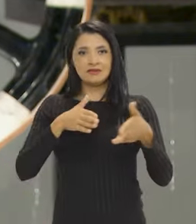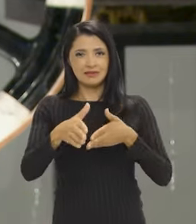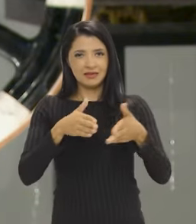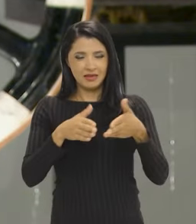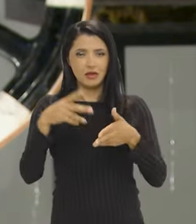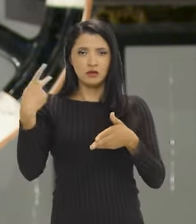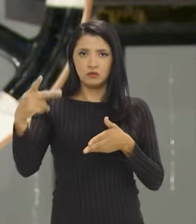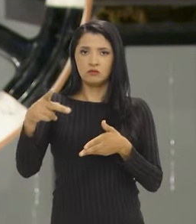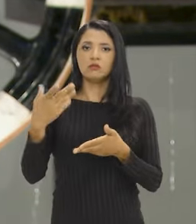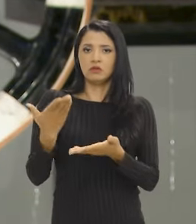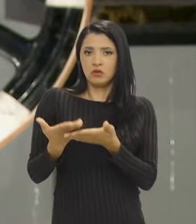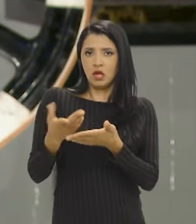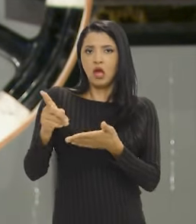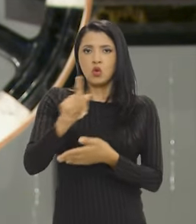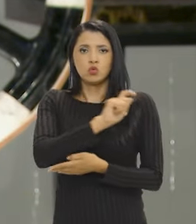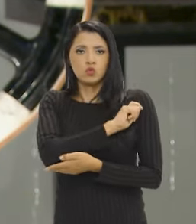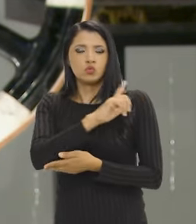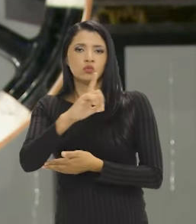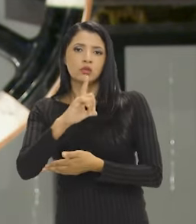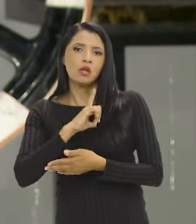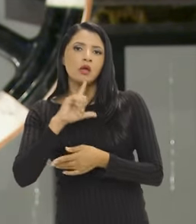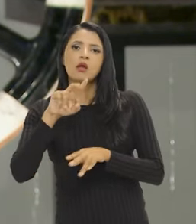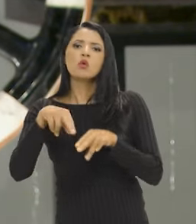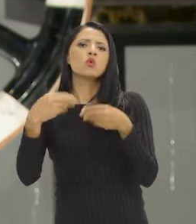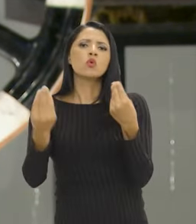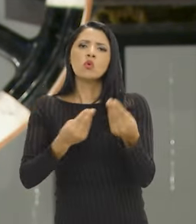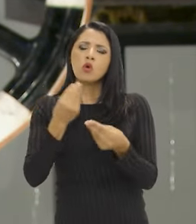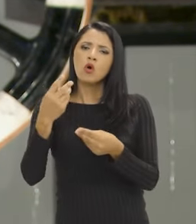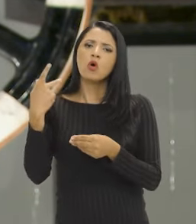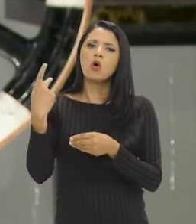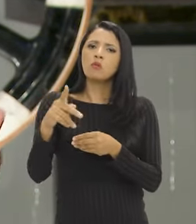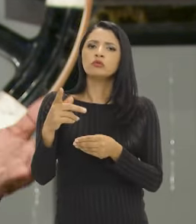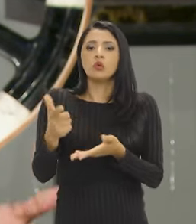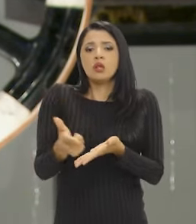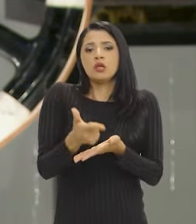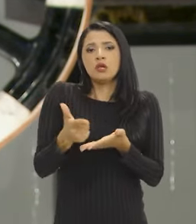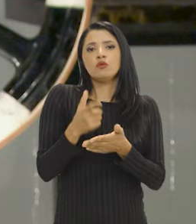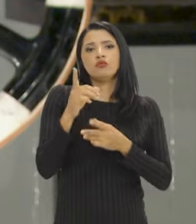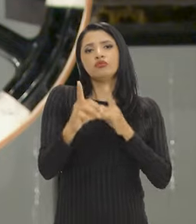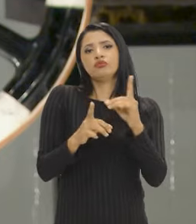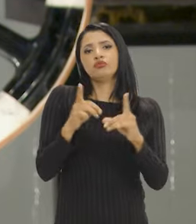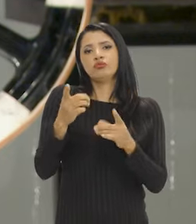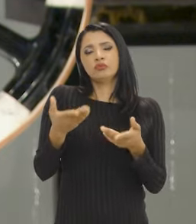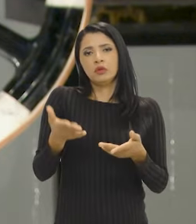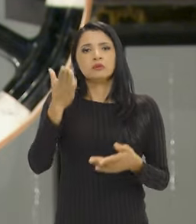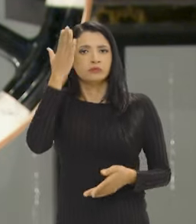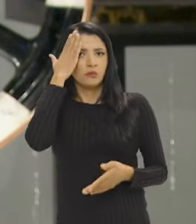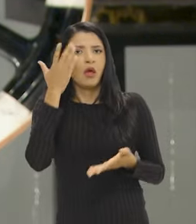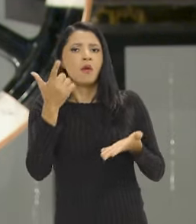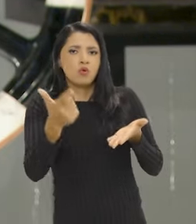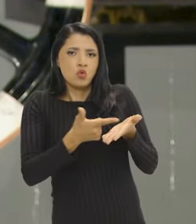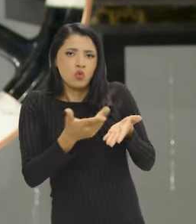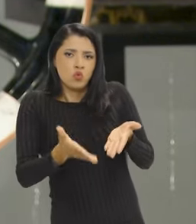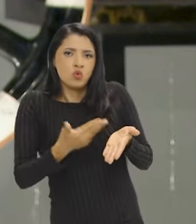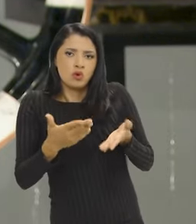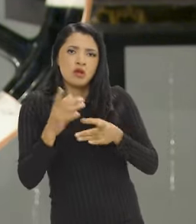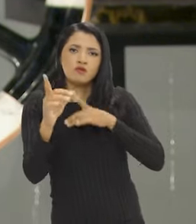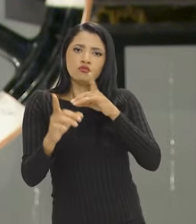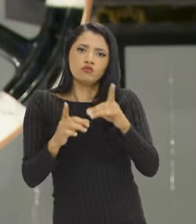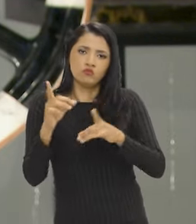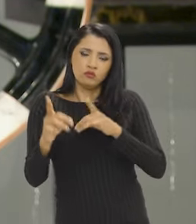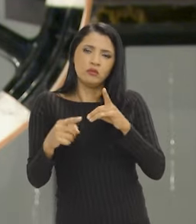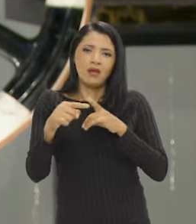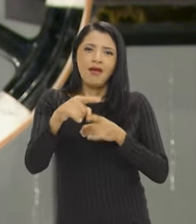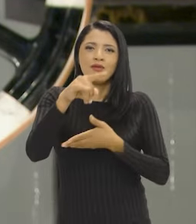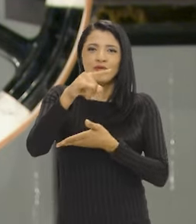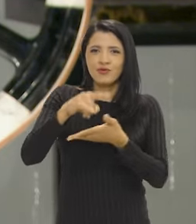o acesso às fontes que estudantes têm, muitas vezes, se dá por força do livro didático. A gente sabe que o livro didático muito